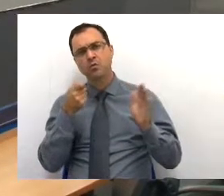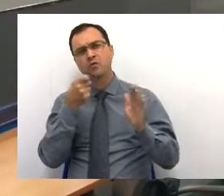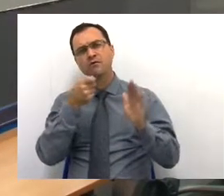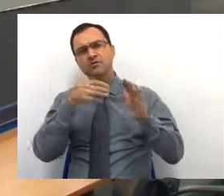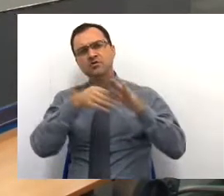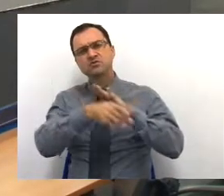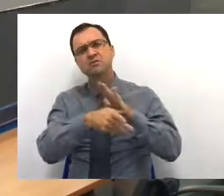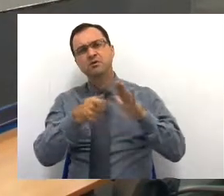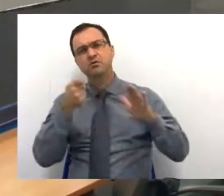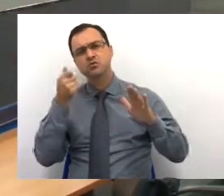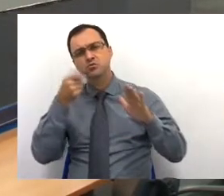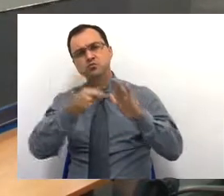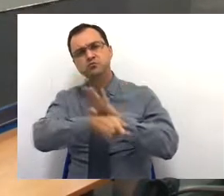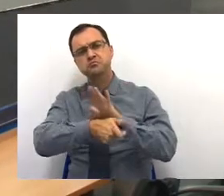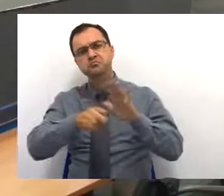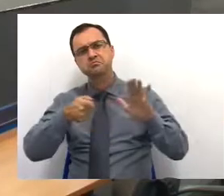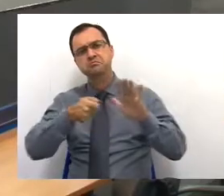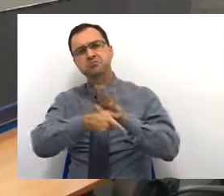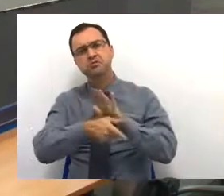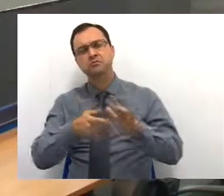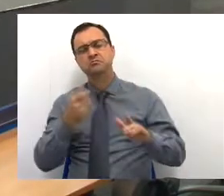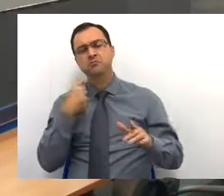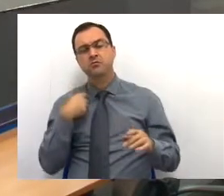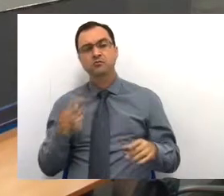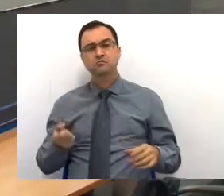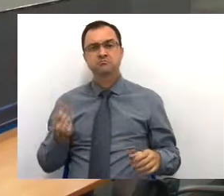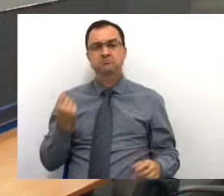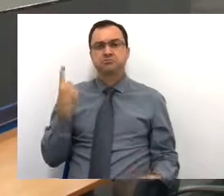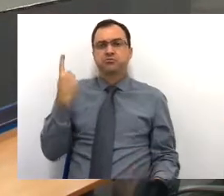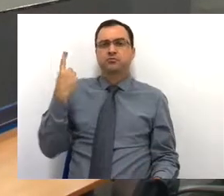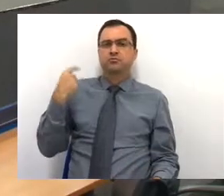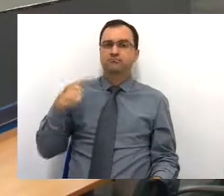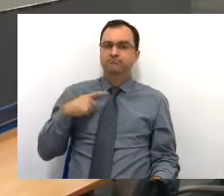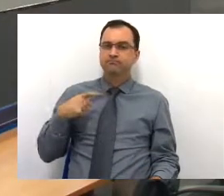foi um lapso nosso.